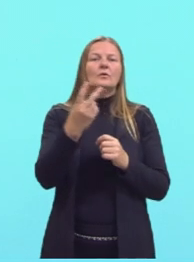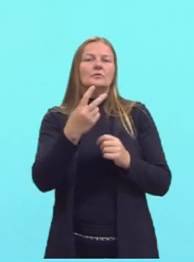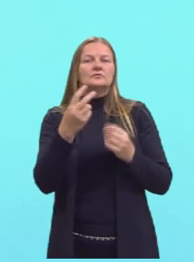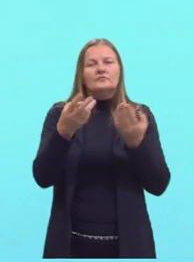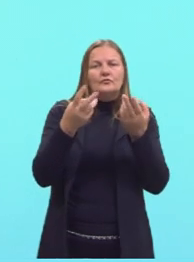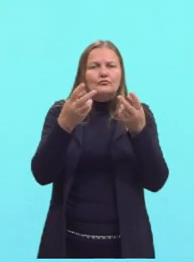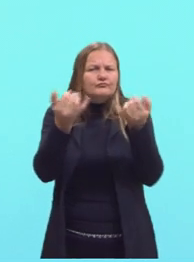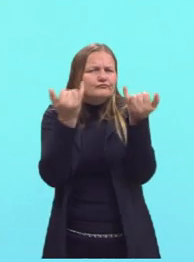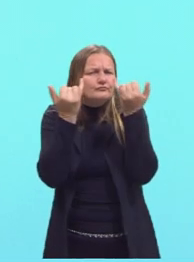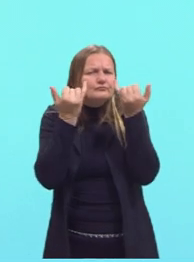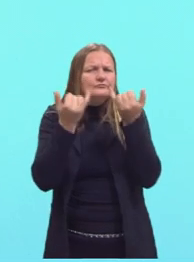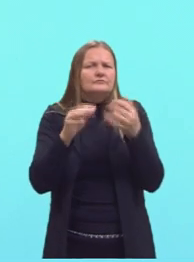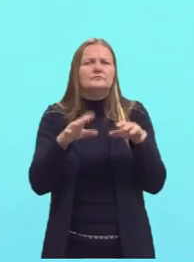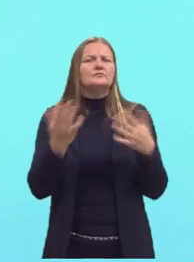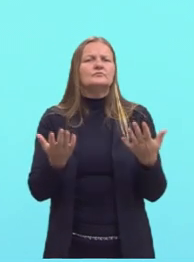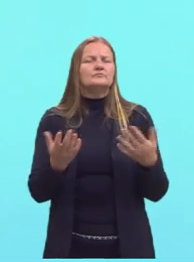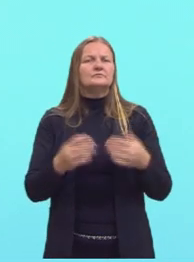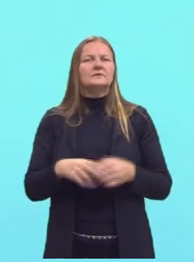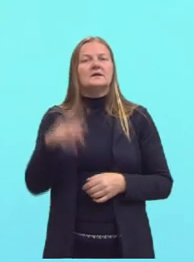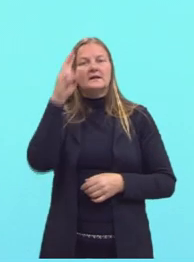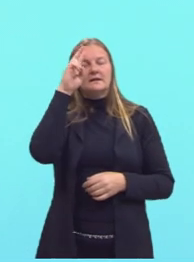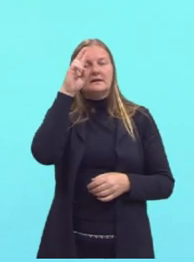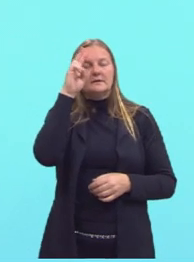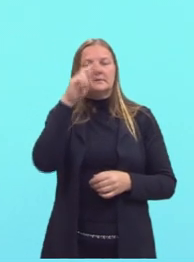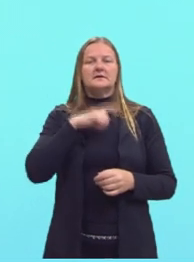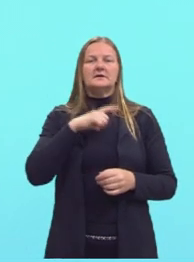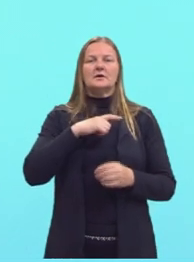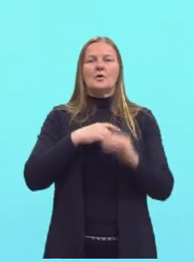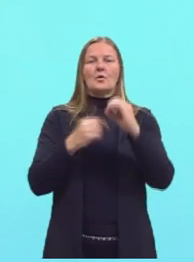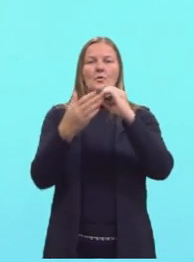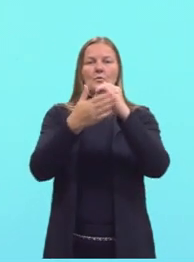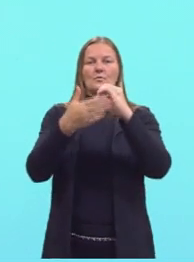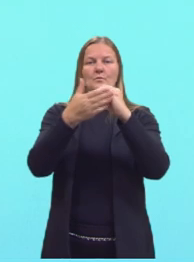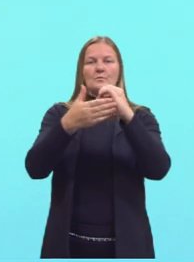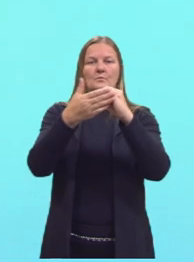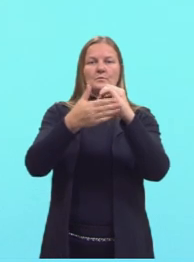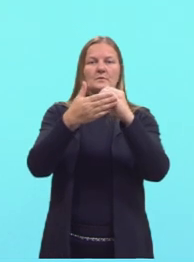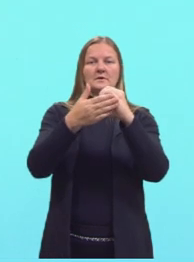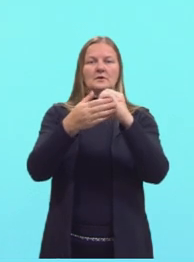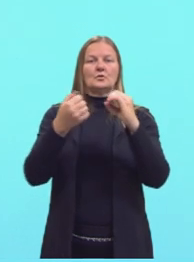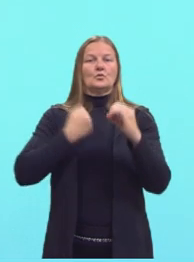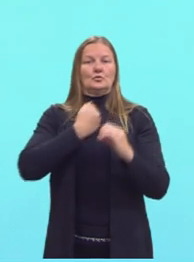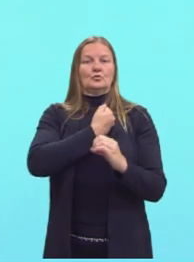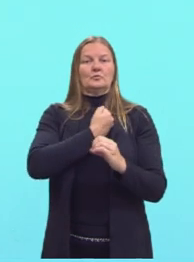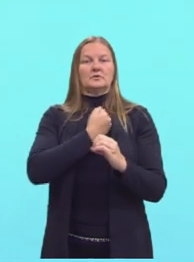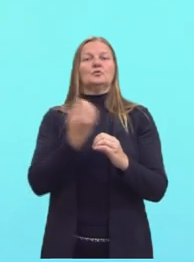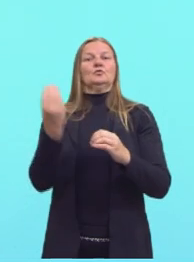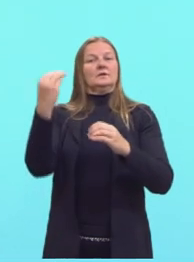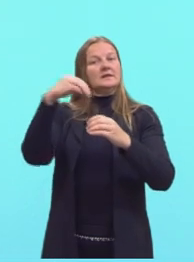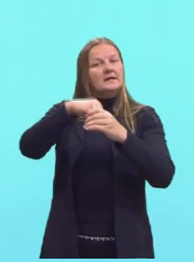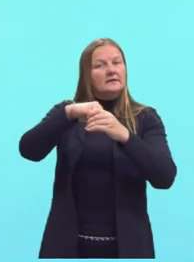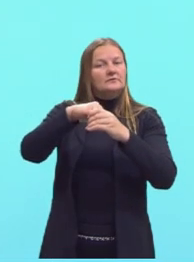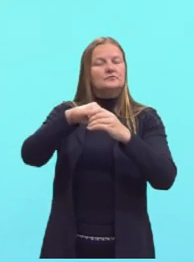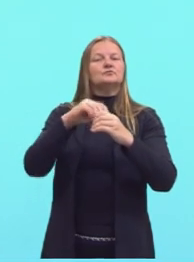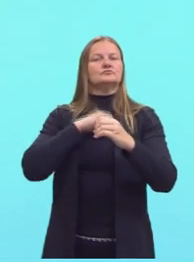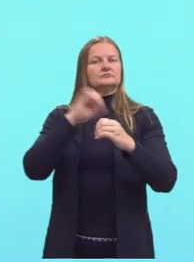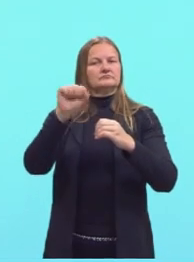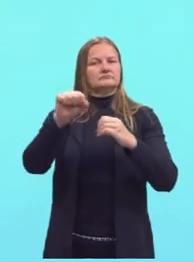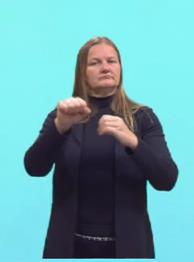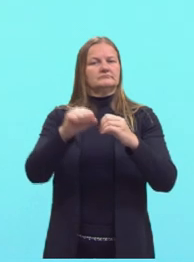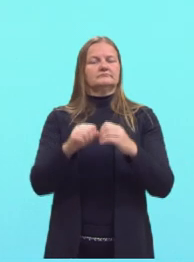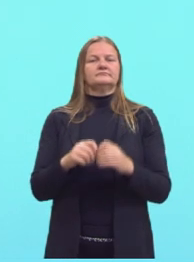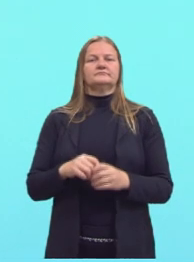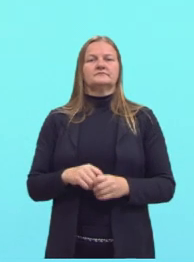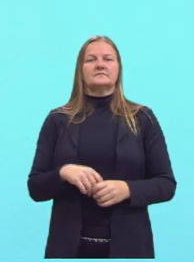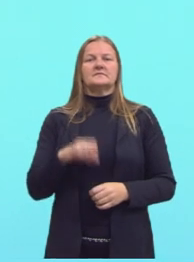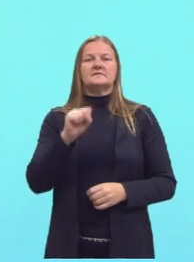vou olhar a informação? Lembrando que o pontinho fechado, ele indica que o valor está contido, certo? Então,